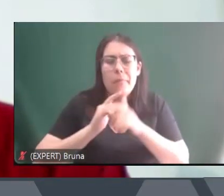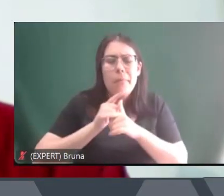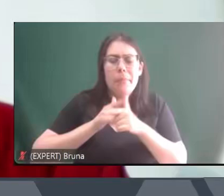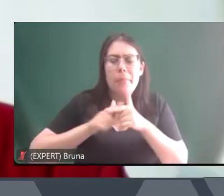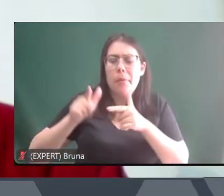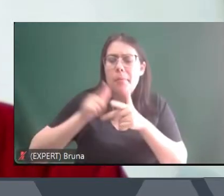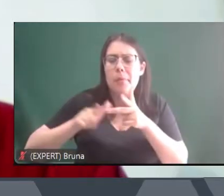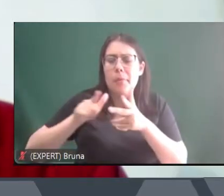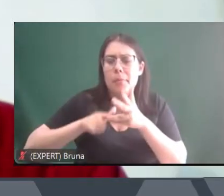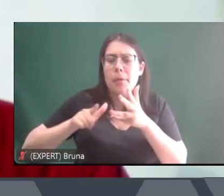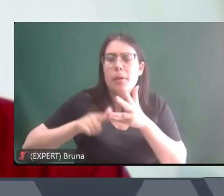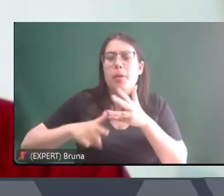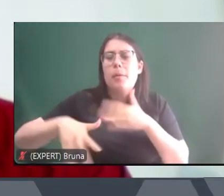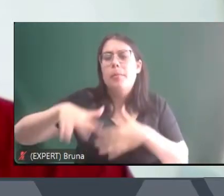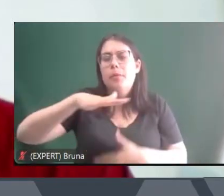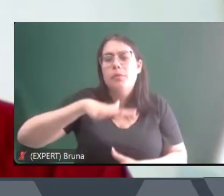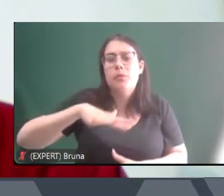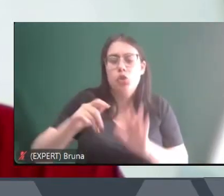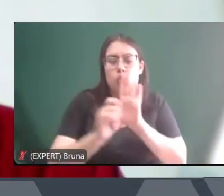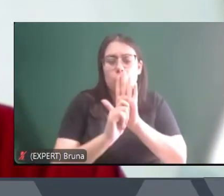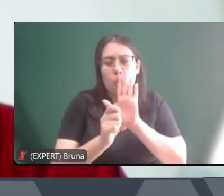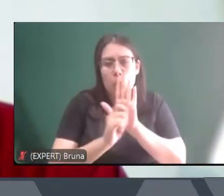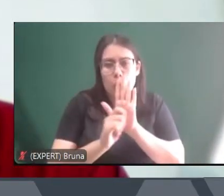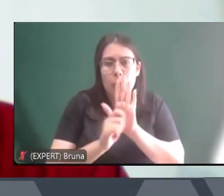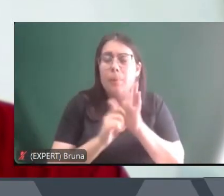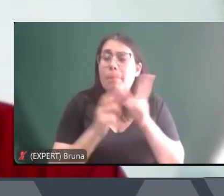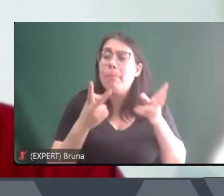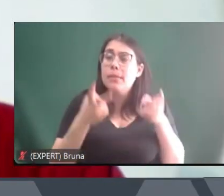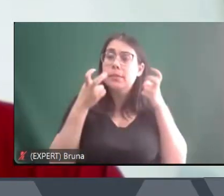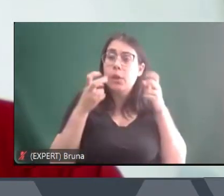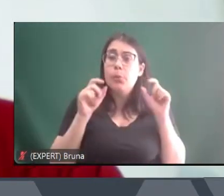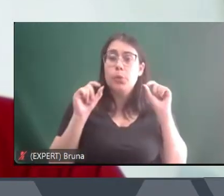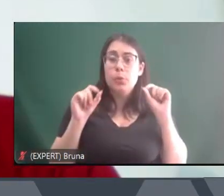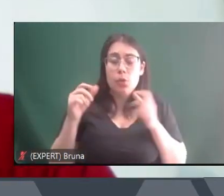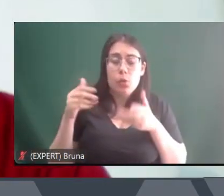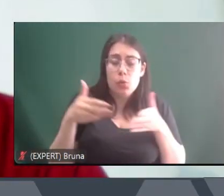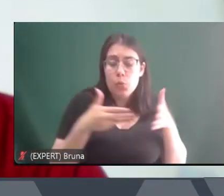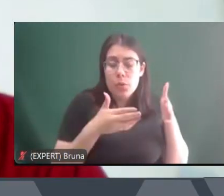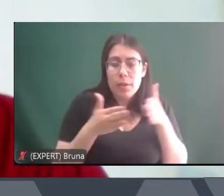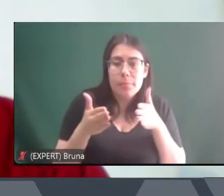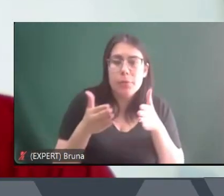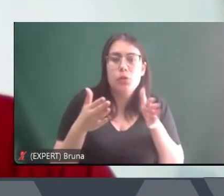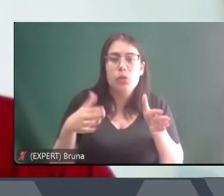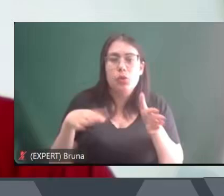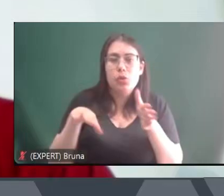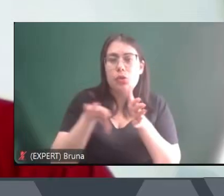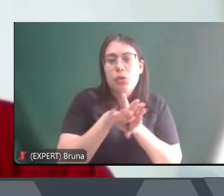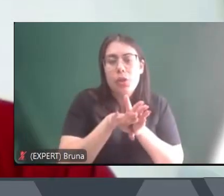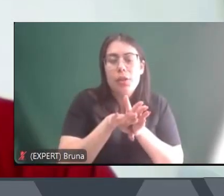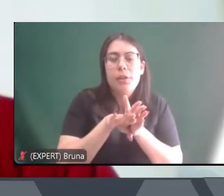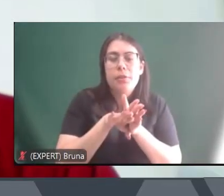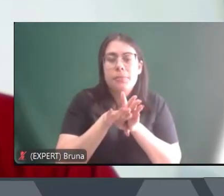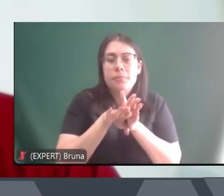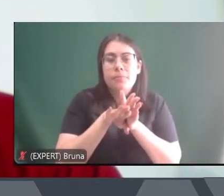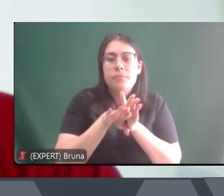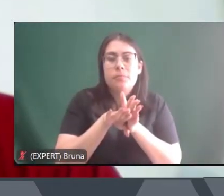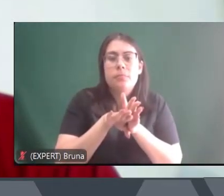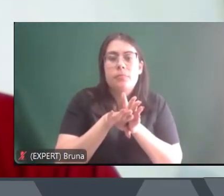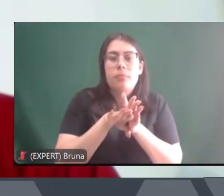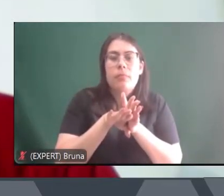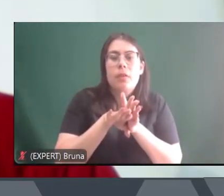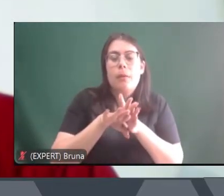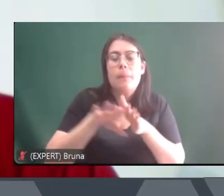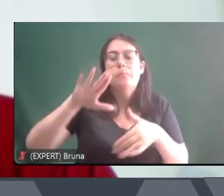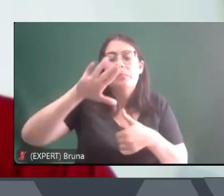varejista de drogas e ele percebe que o caminho é chegar nas fronteiras da América do Sul para vender